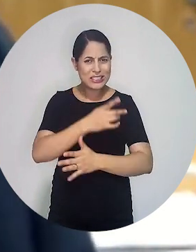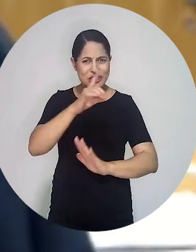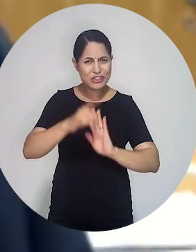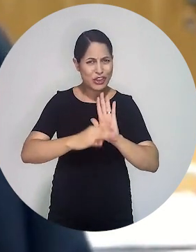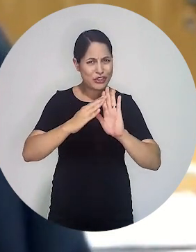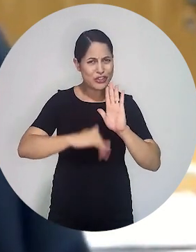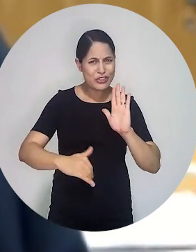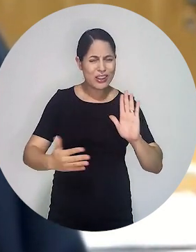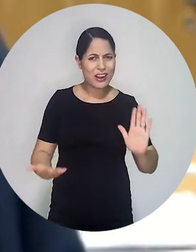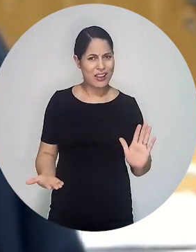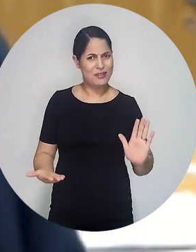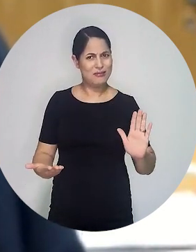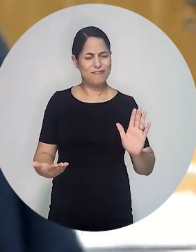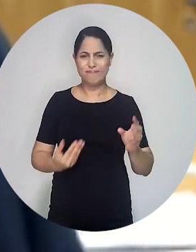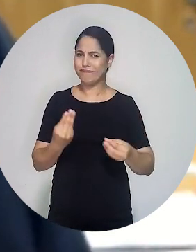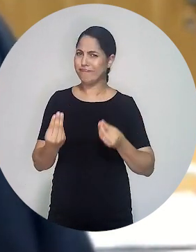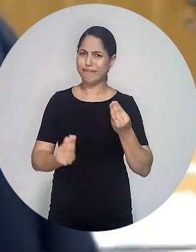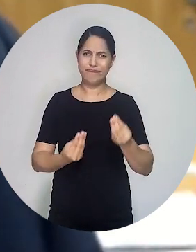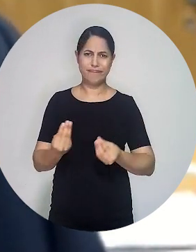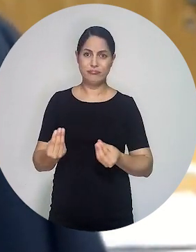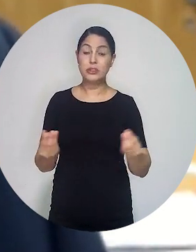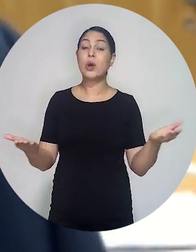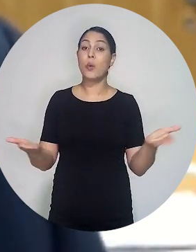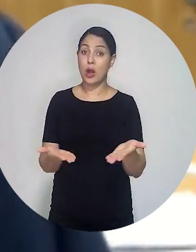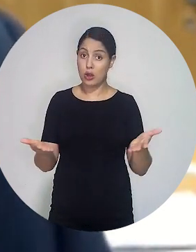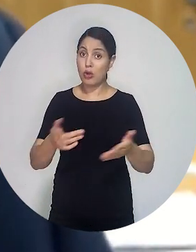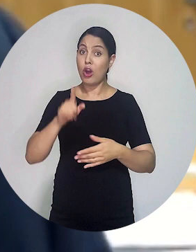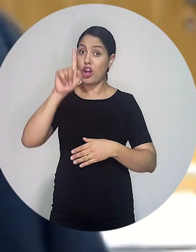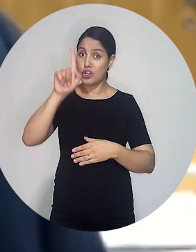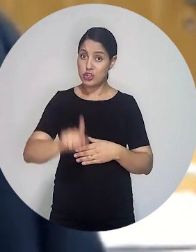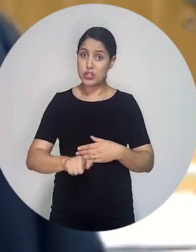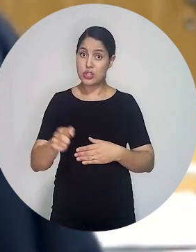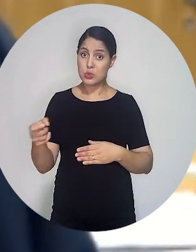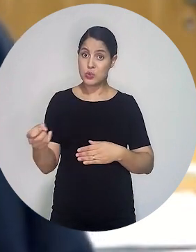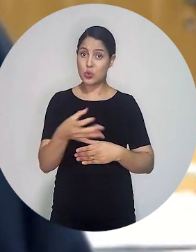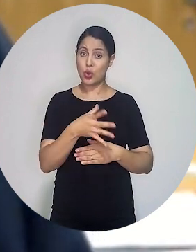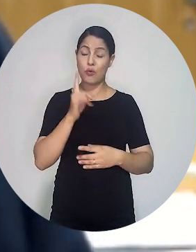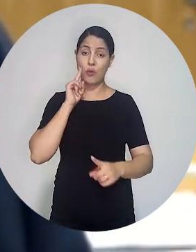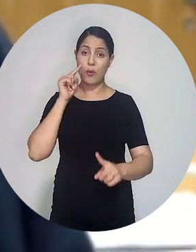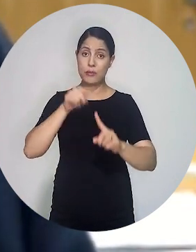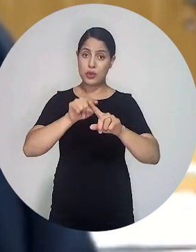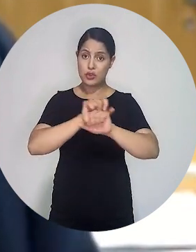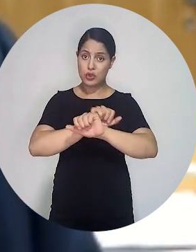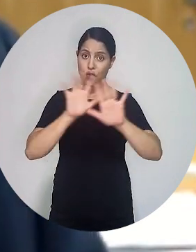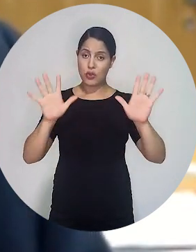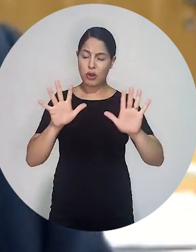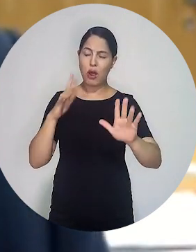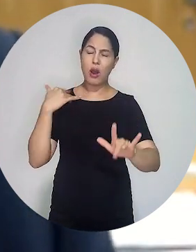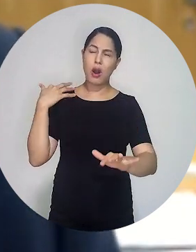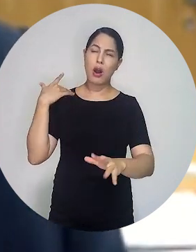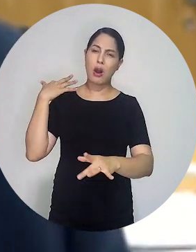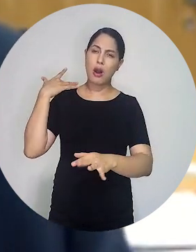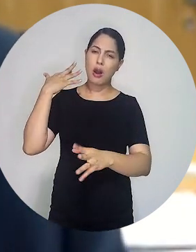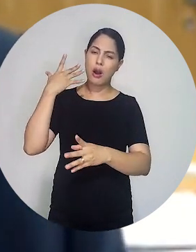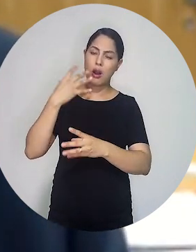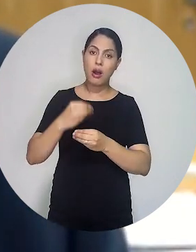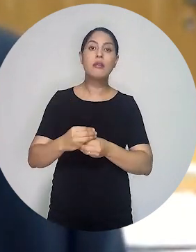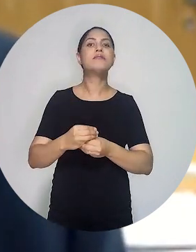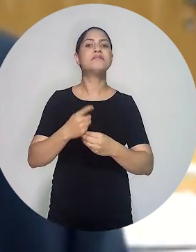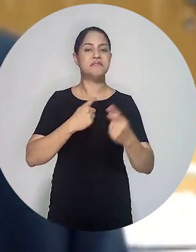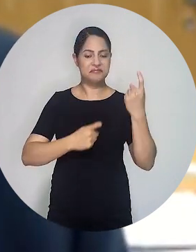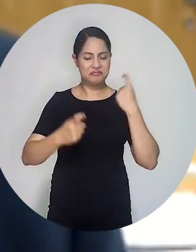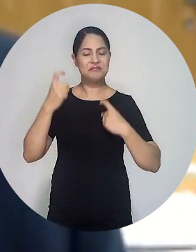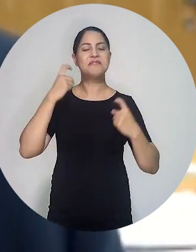desrespeitadas. É por isso que essa gestão, resolvendo fazer um resgate de tudo isso, tem se